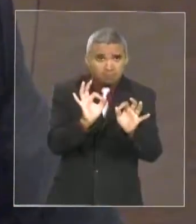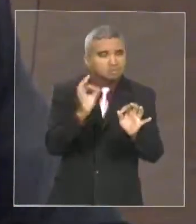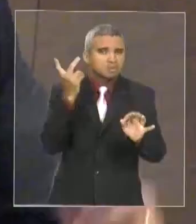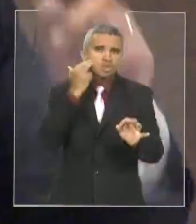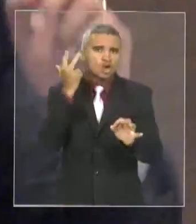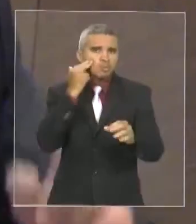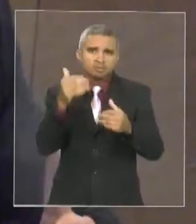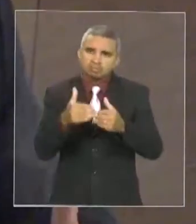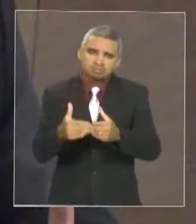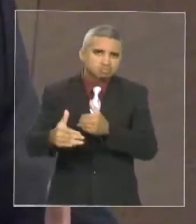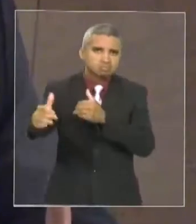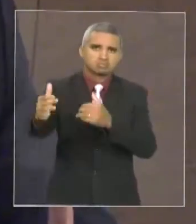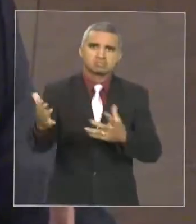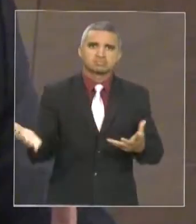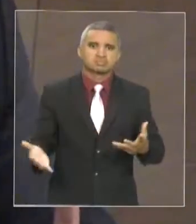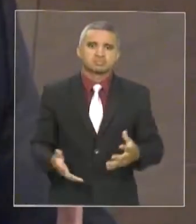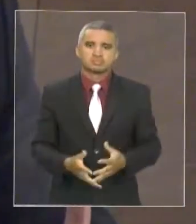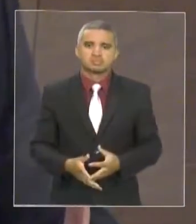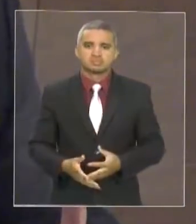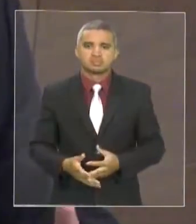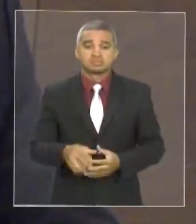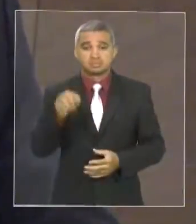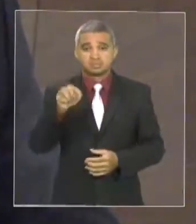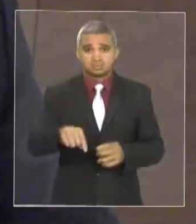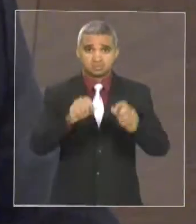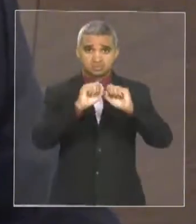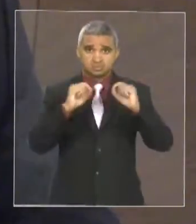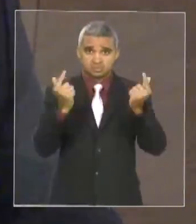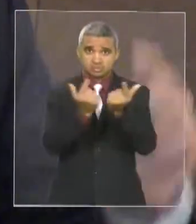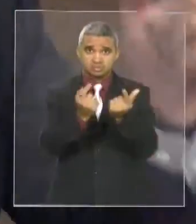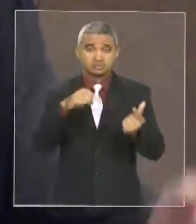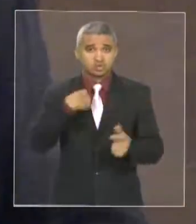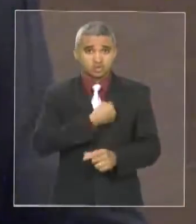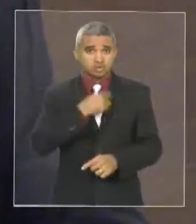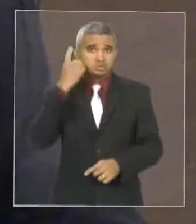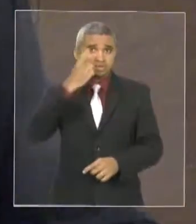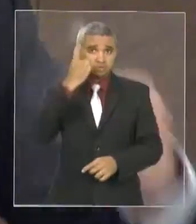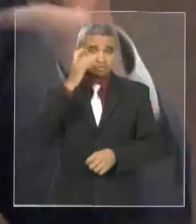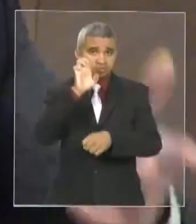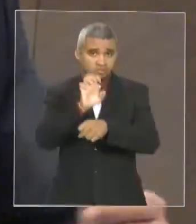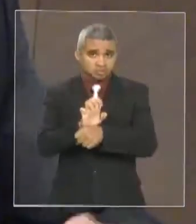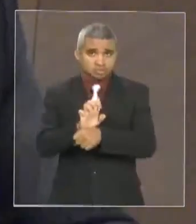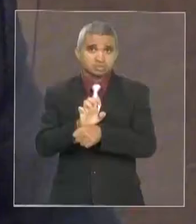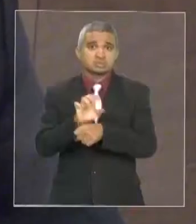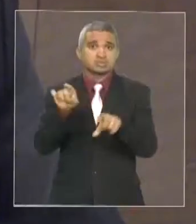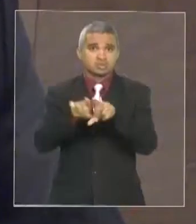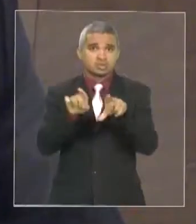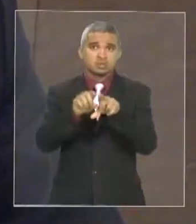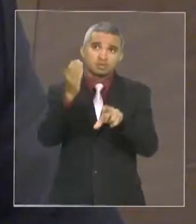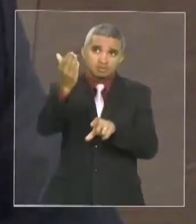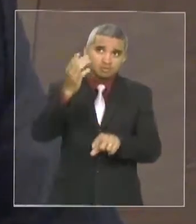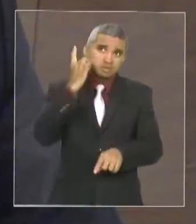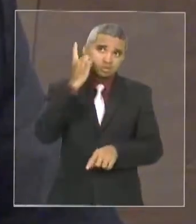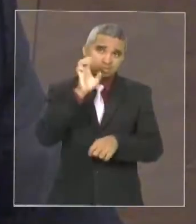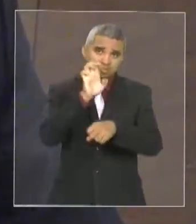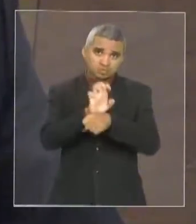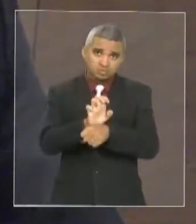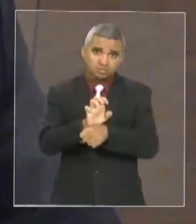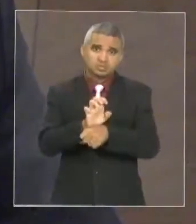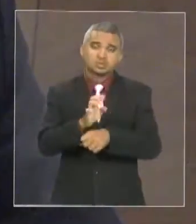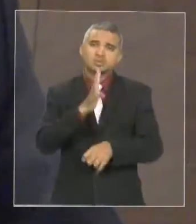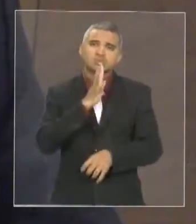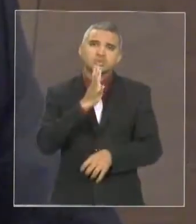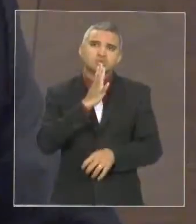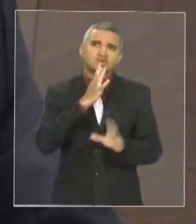haverá punição. E esta casa aqui, nós somos aqui deputados estaduais, estamos deputados estaduais, vossa excelência, deputado estadual, e conhece